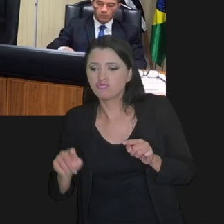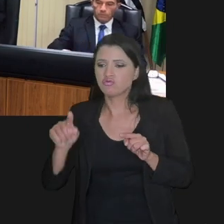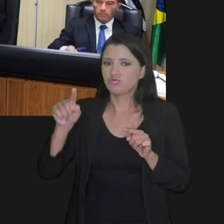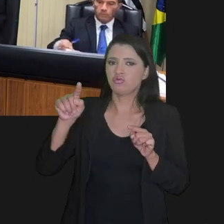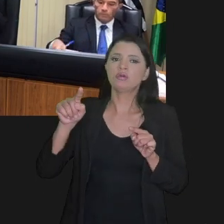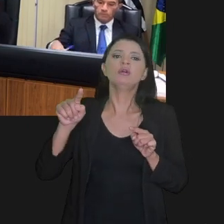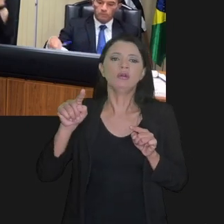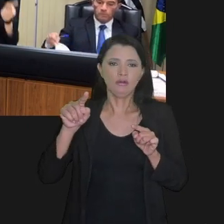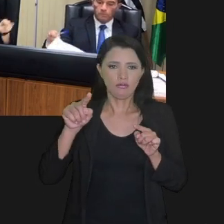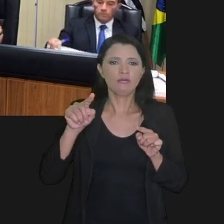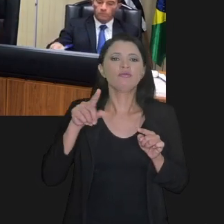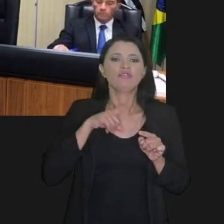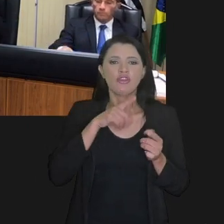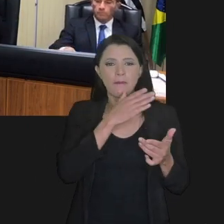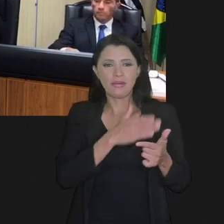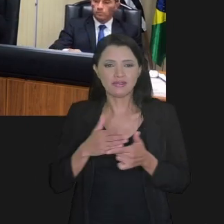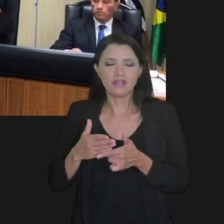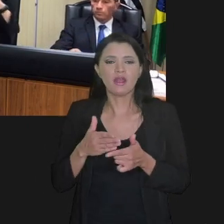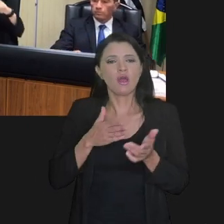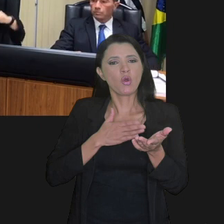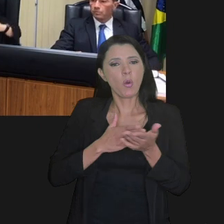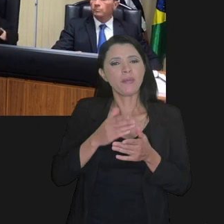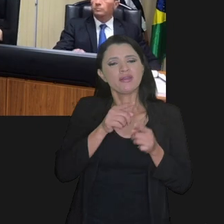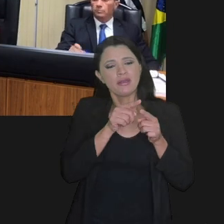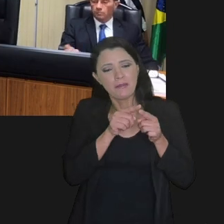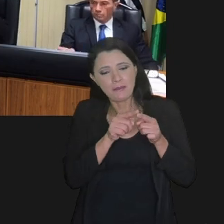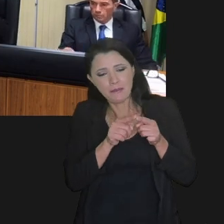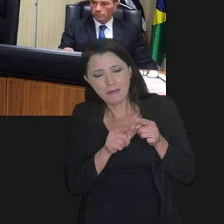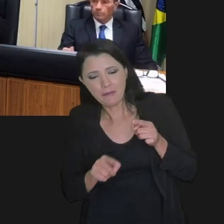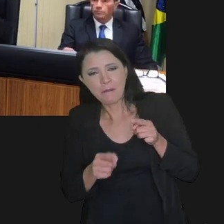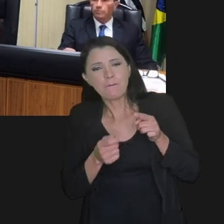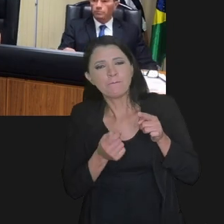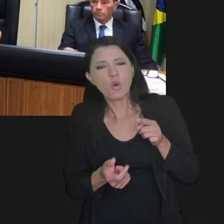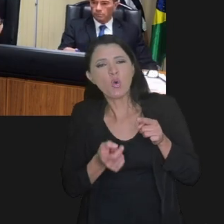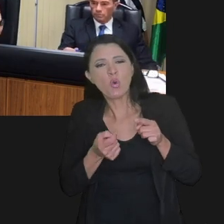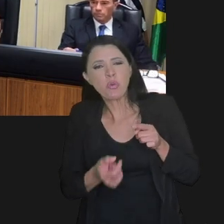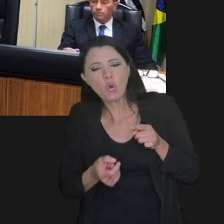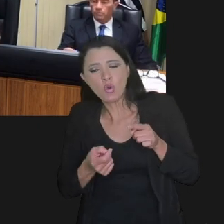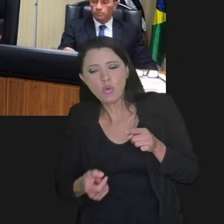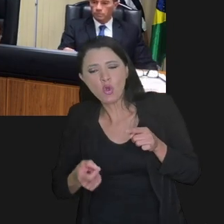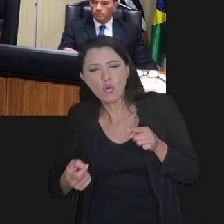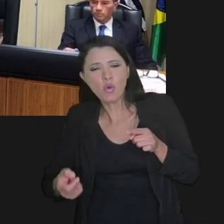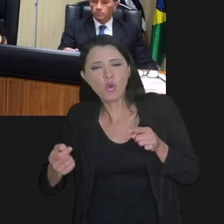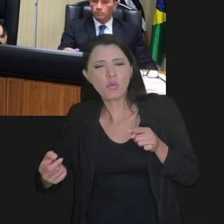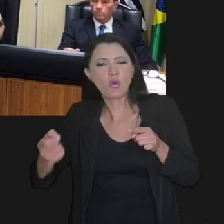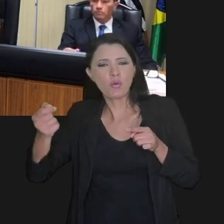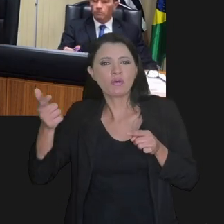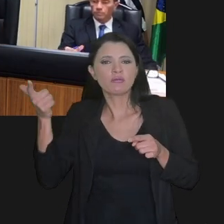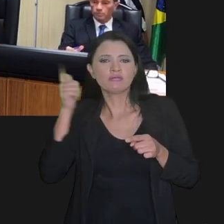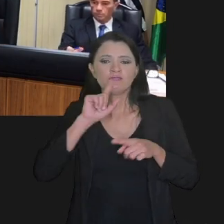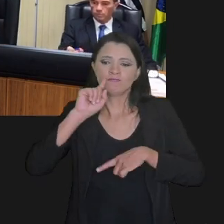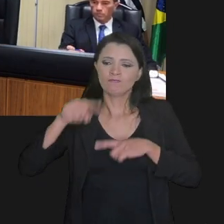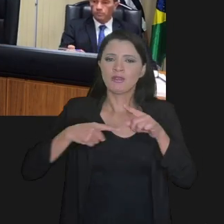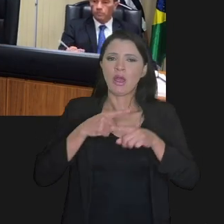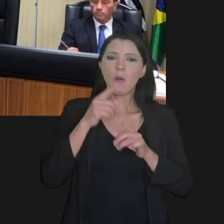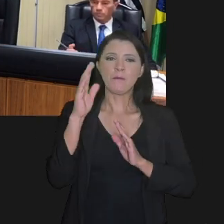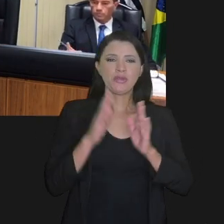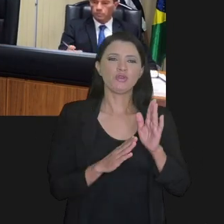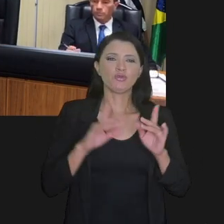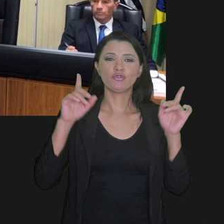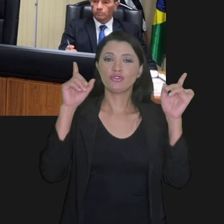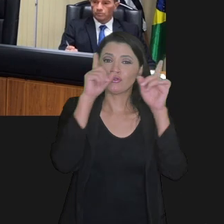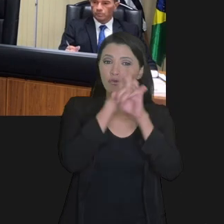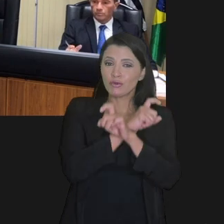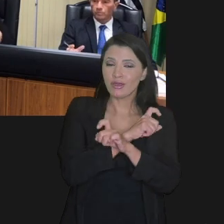curva em U de progressão de parcelas, então começa mais baixo justamente para que o contribuinte possa superar aquele período de